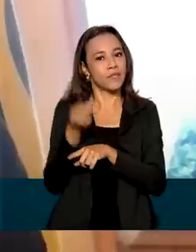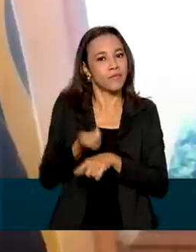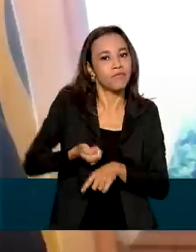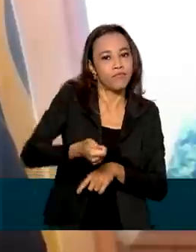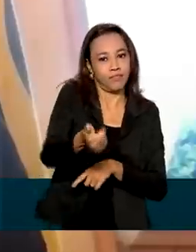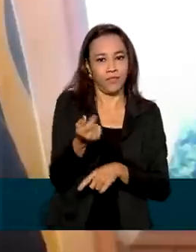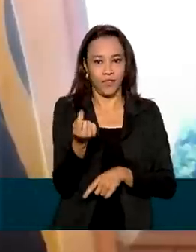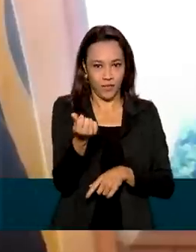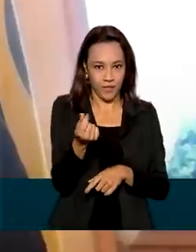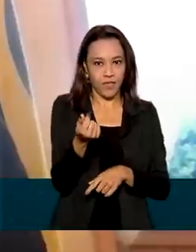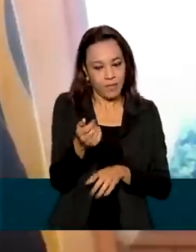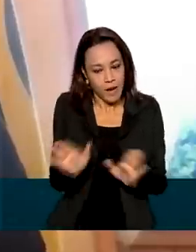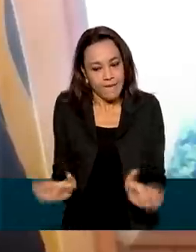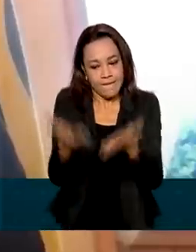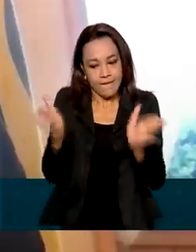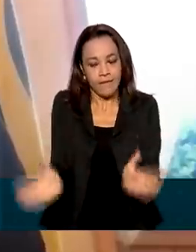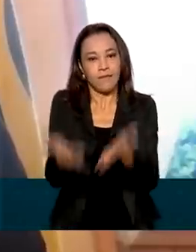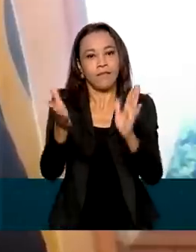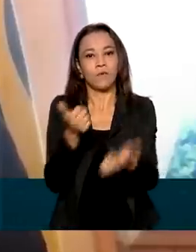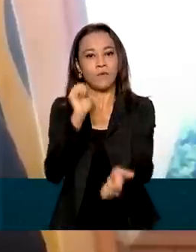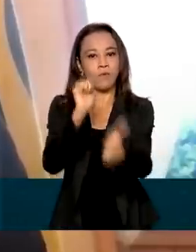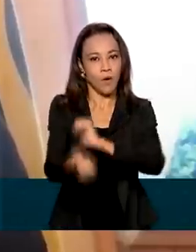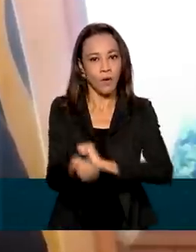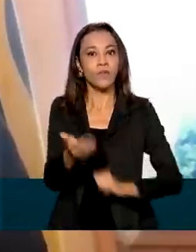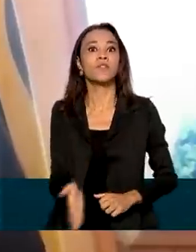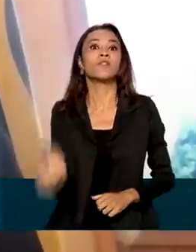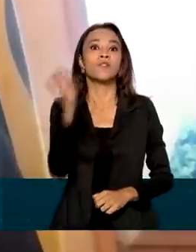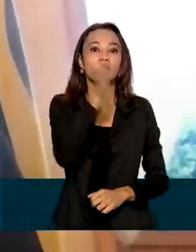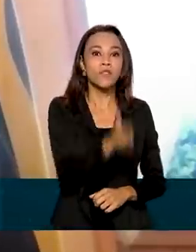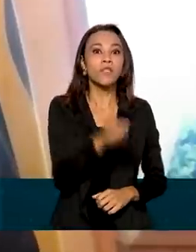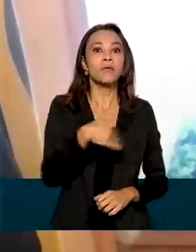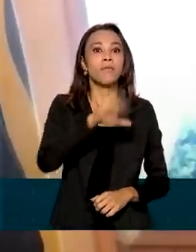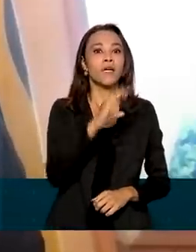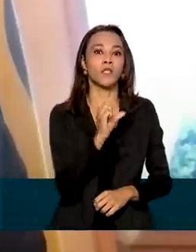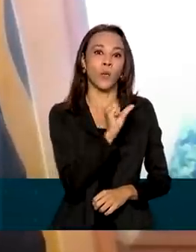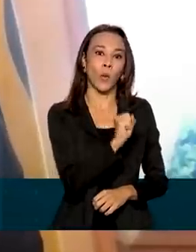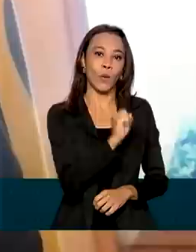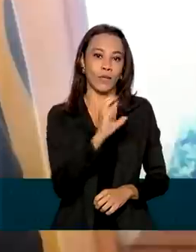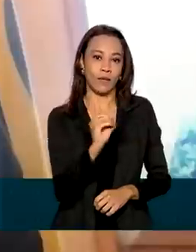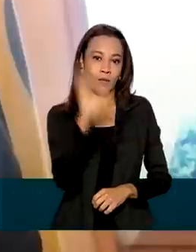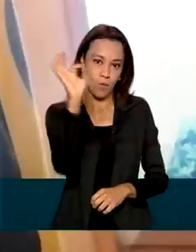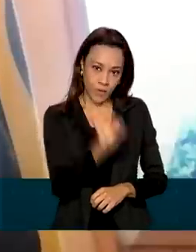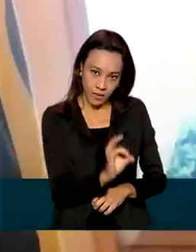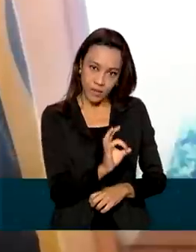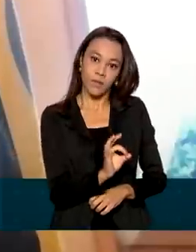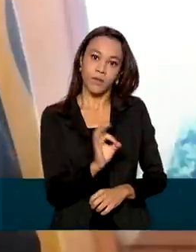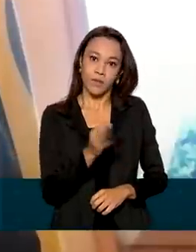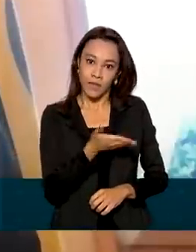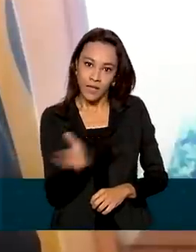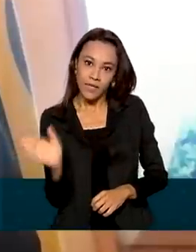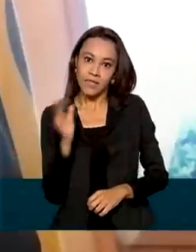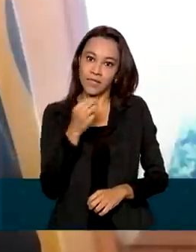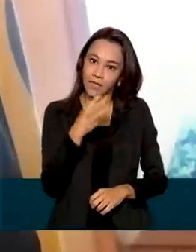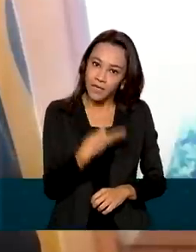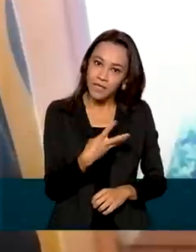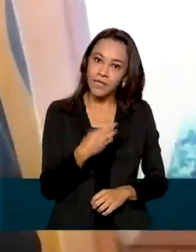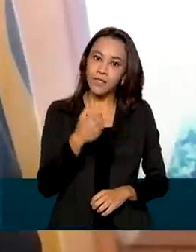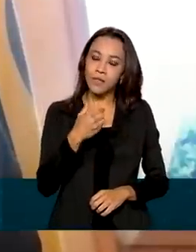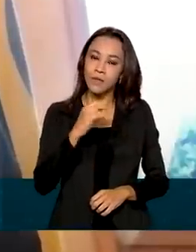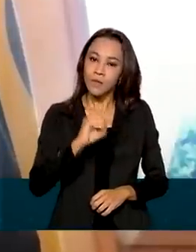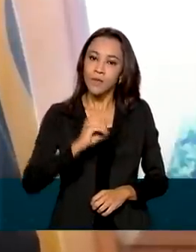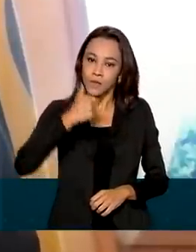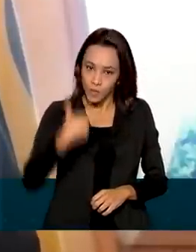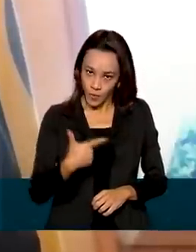de apoio ao desenvolvimento esportivo e mais de 80% dos atletas, desses 302 atletas que estão em